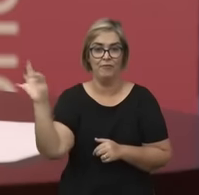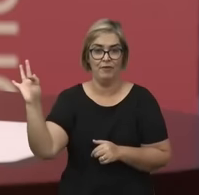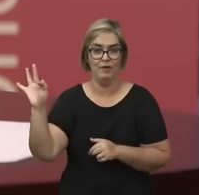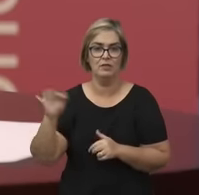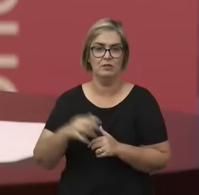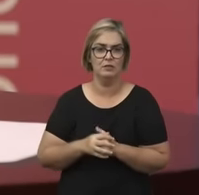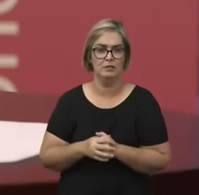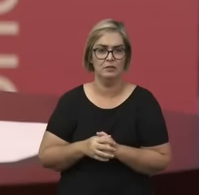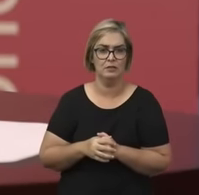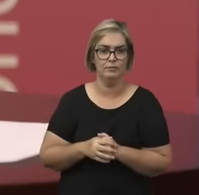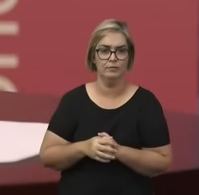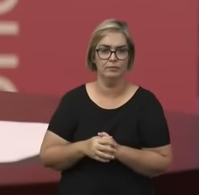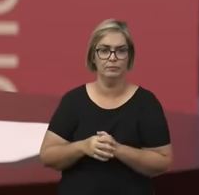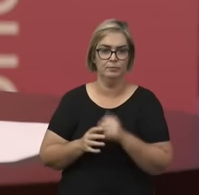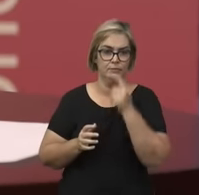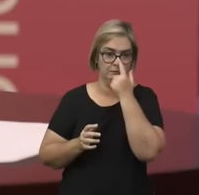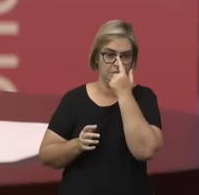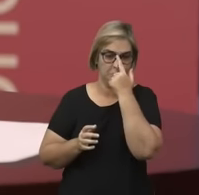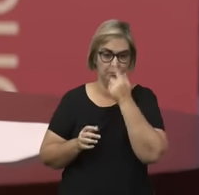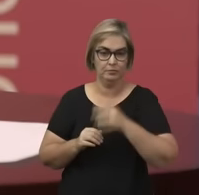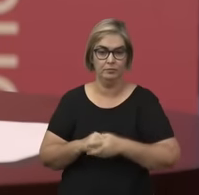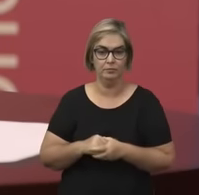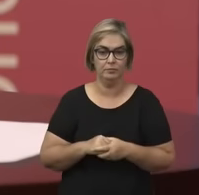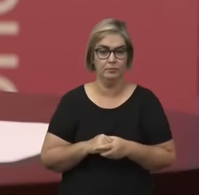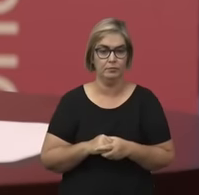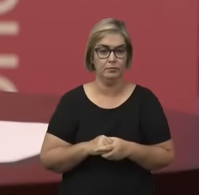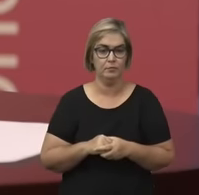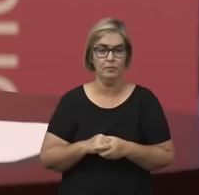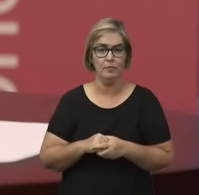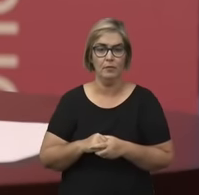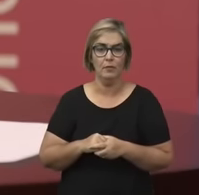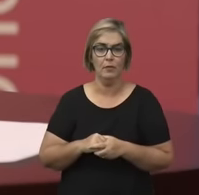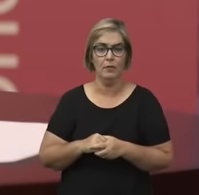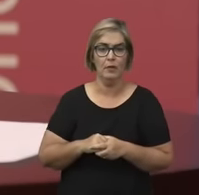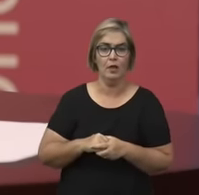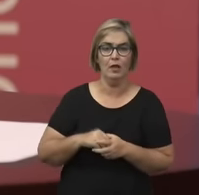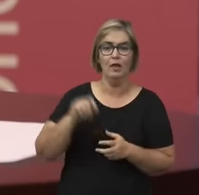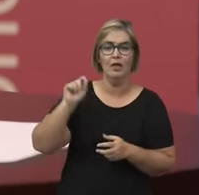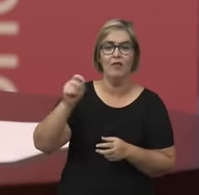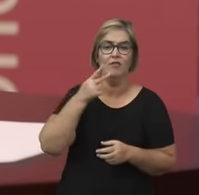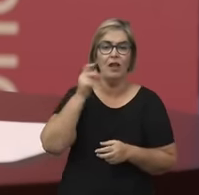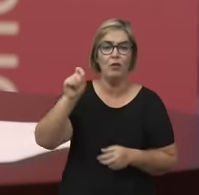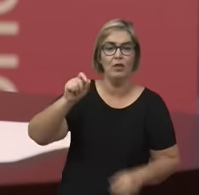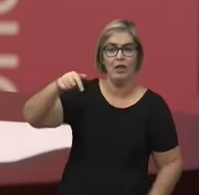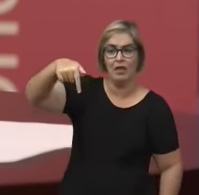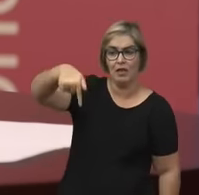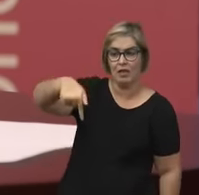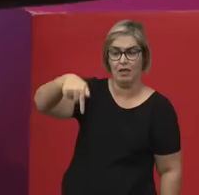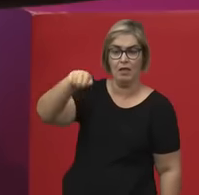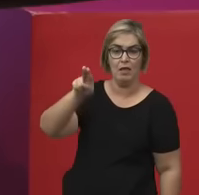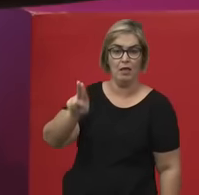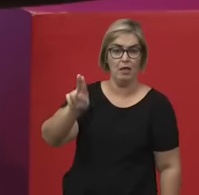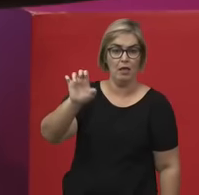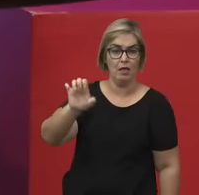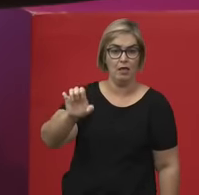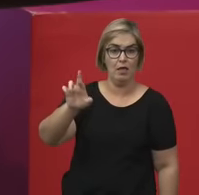expressão questão das mulheres. É querelle des femmes. O que foi a querelle des femmes e o que é a querelle des femmes?